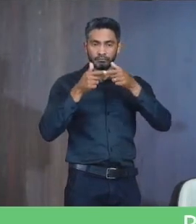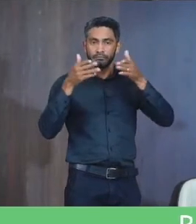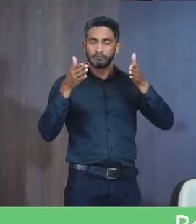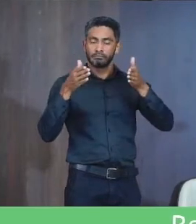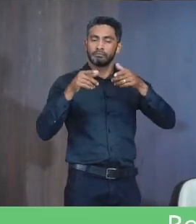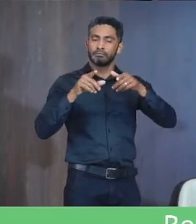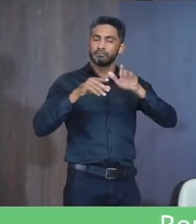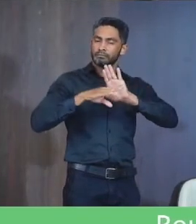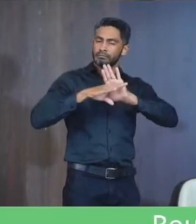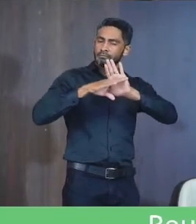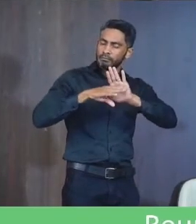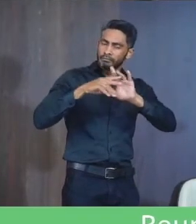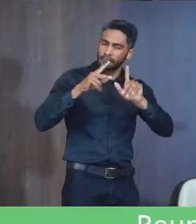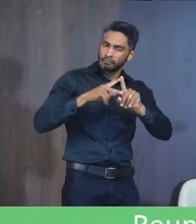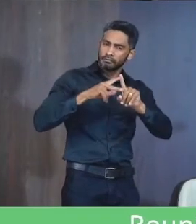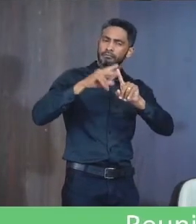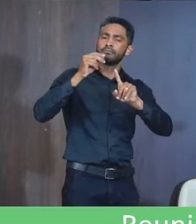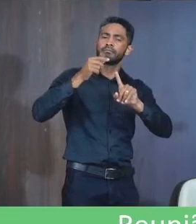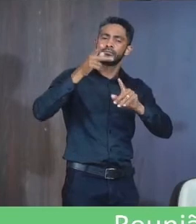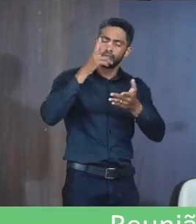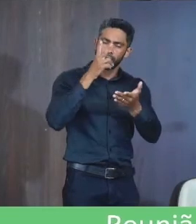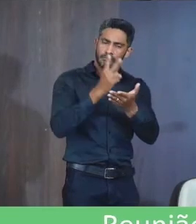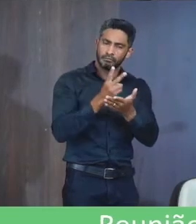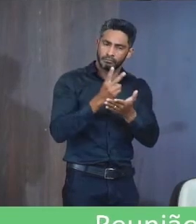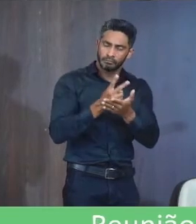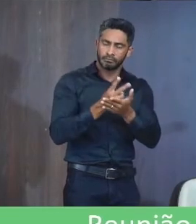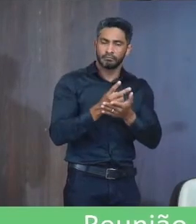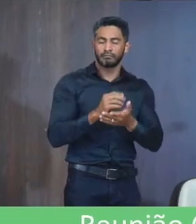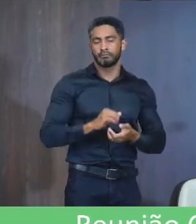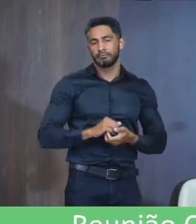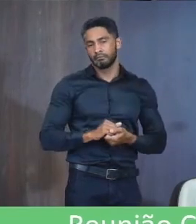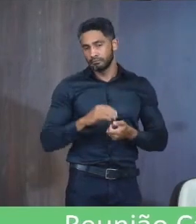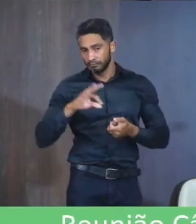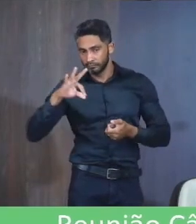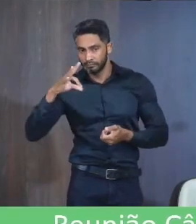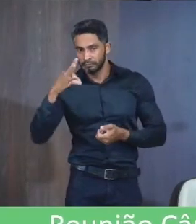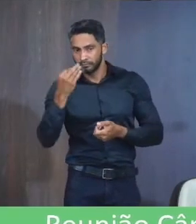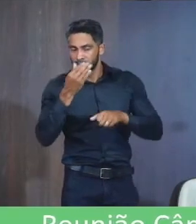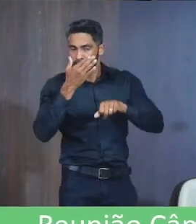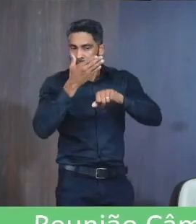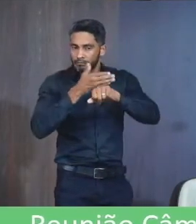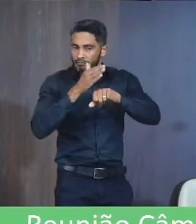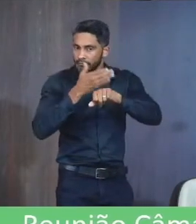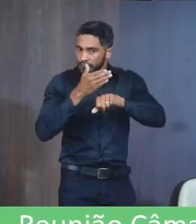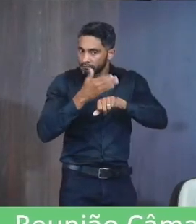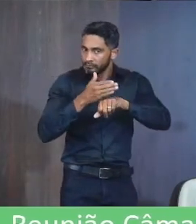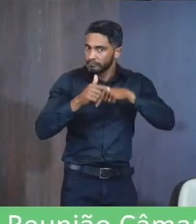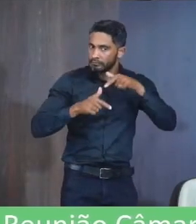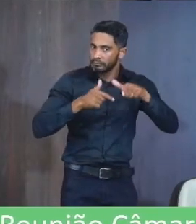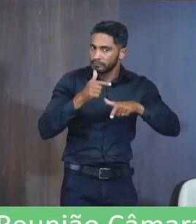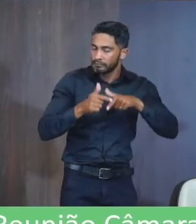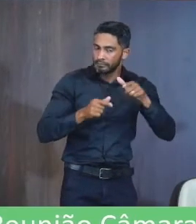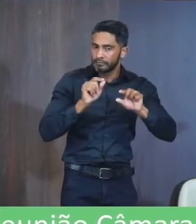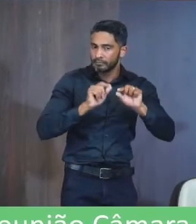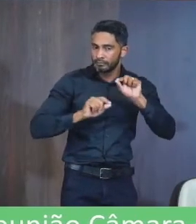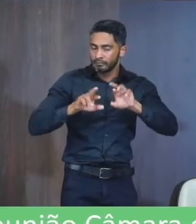permite Com que o sucesso Das realizações Seja constante E atrativo Para todos Os participantes Ações que A diferencia E